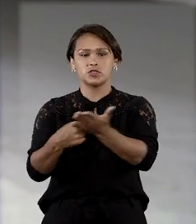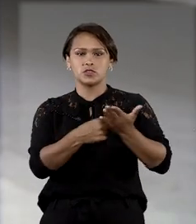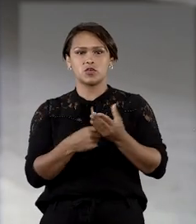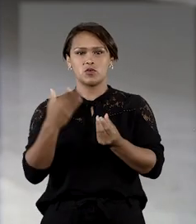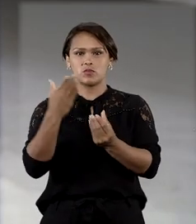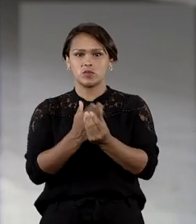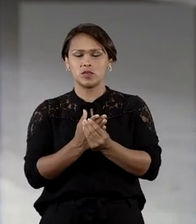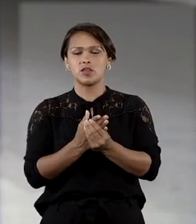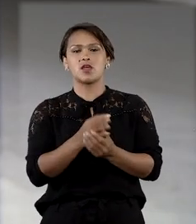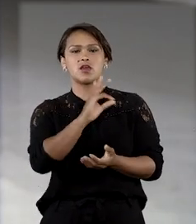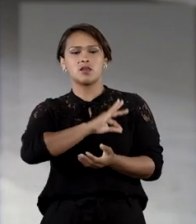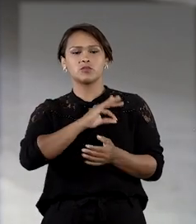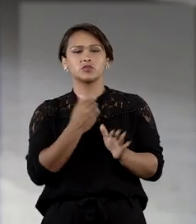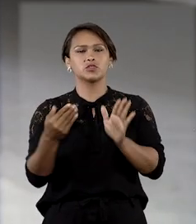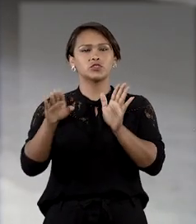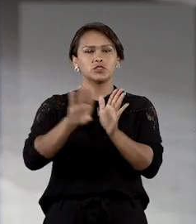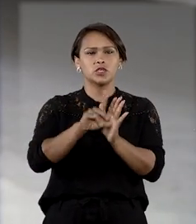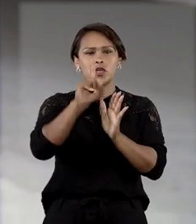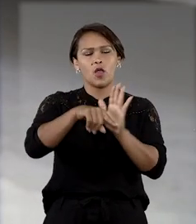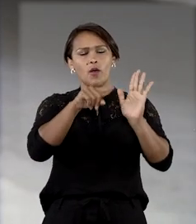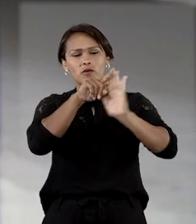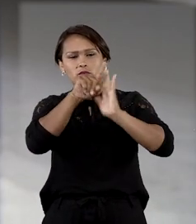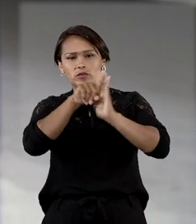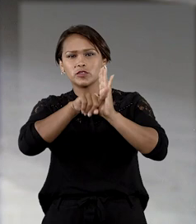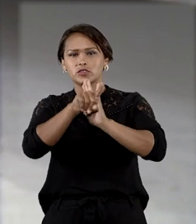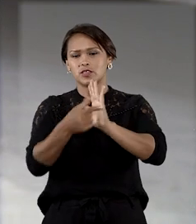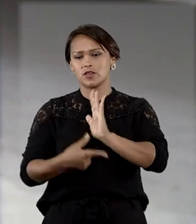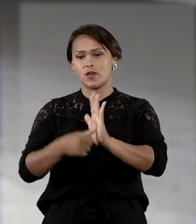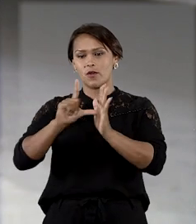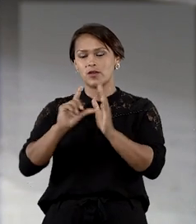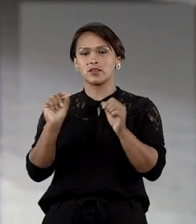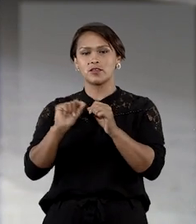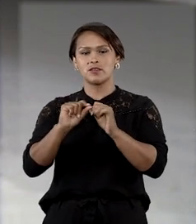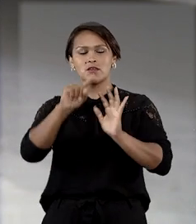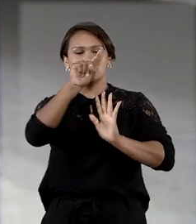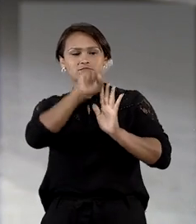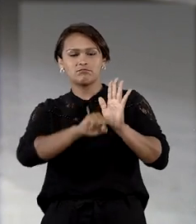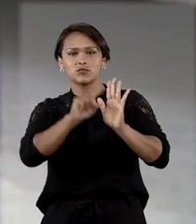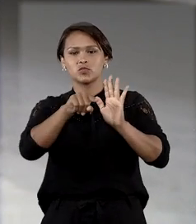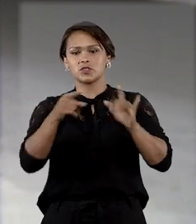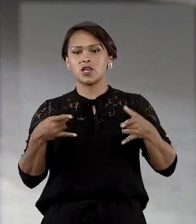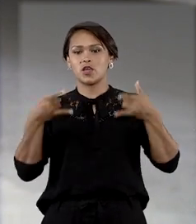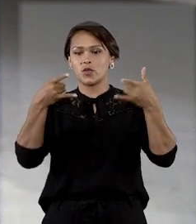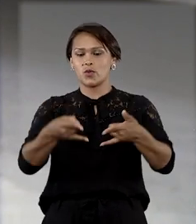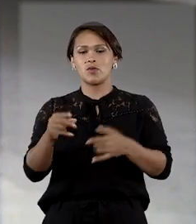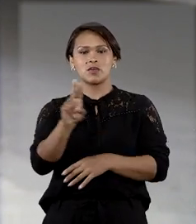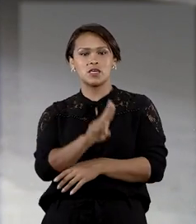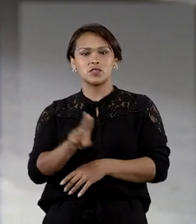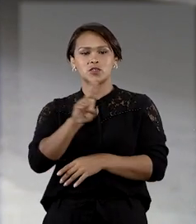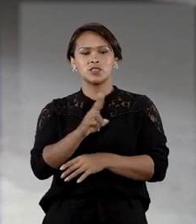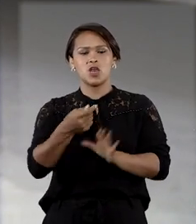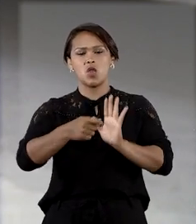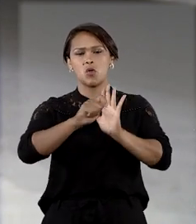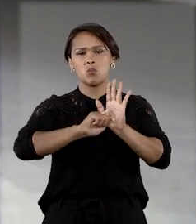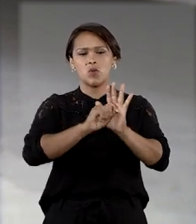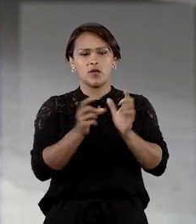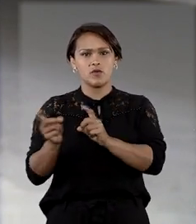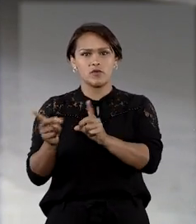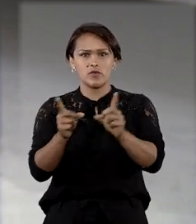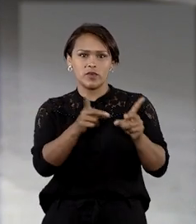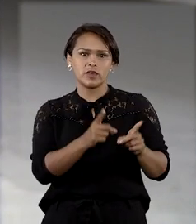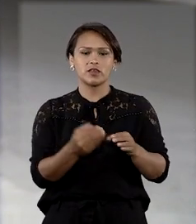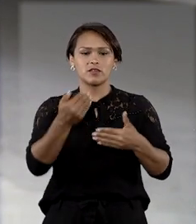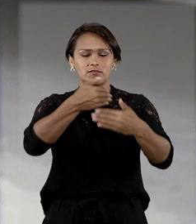com o processo, a polícia foi até o local, após uma investigação preliminar, apontar que o quarto era utilizado como apoio para o